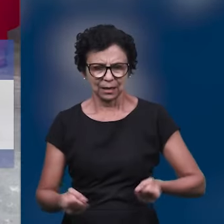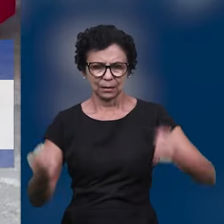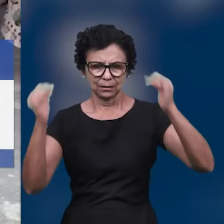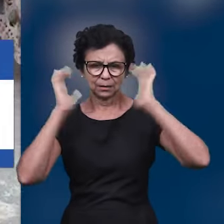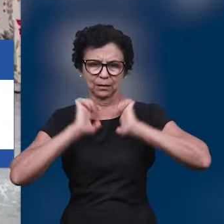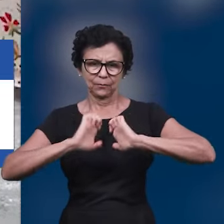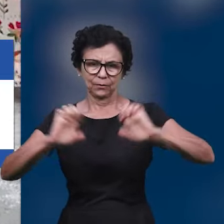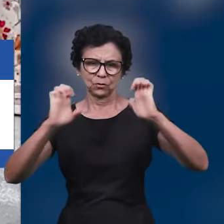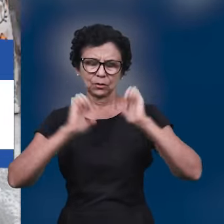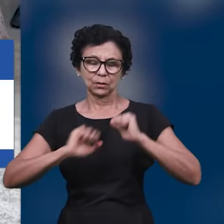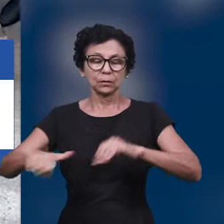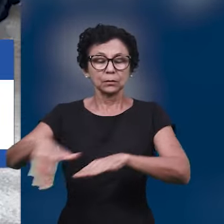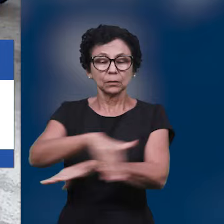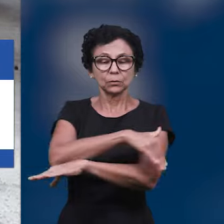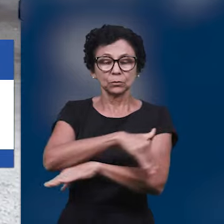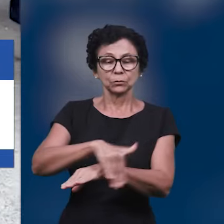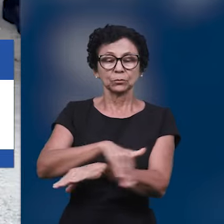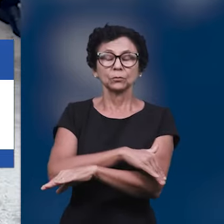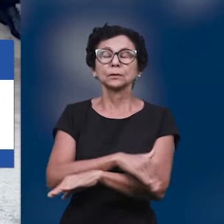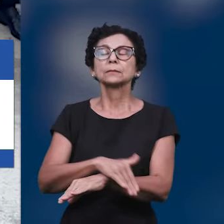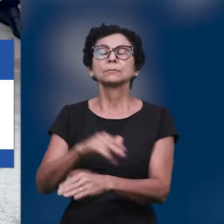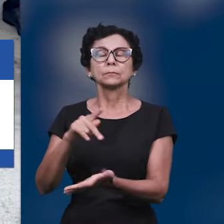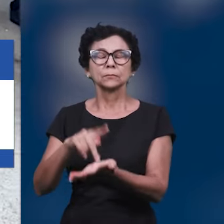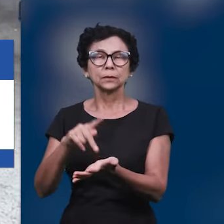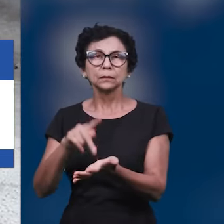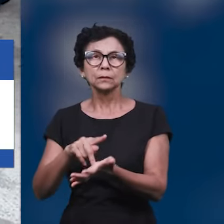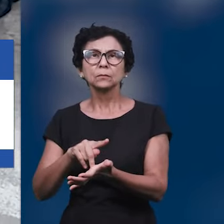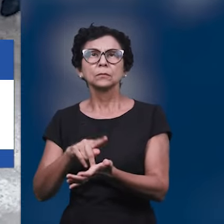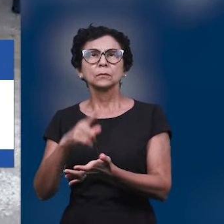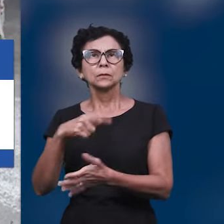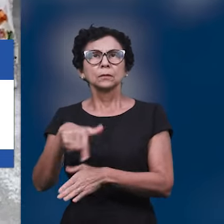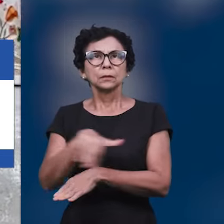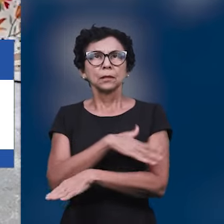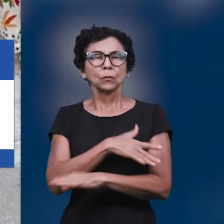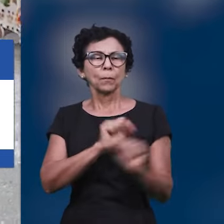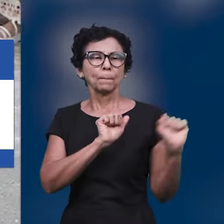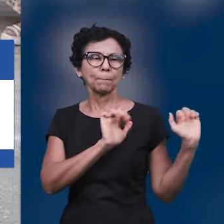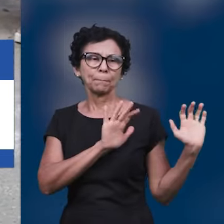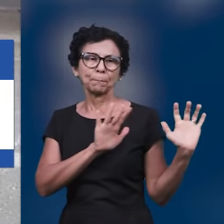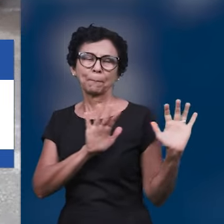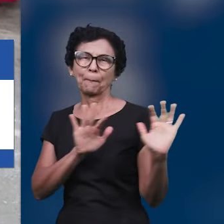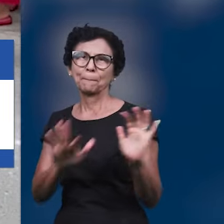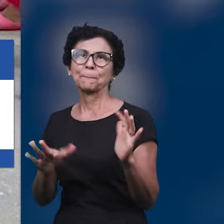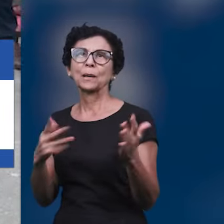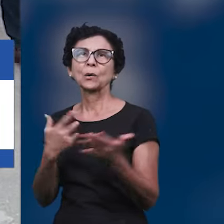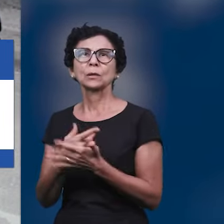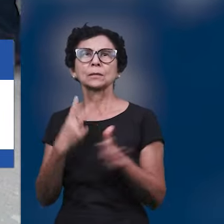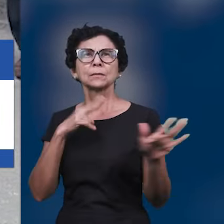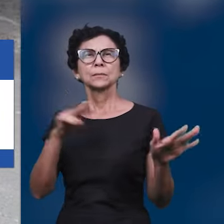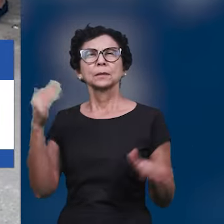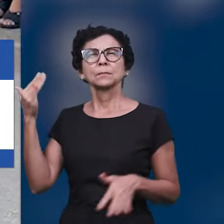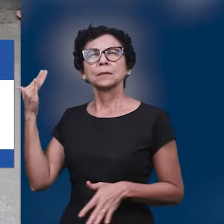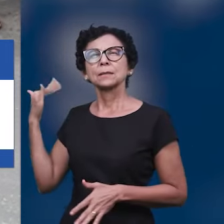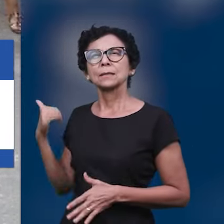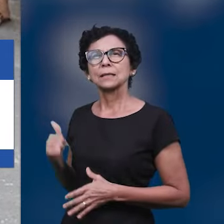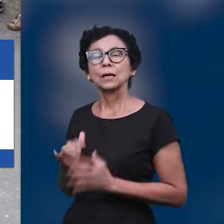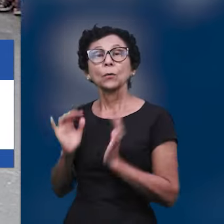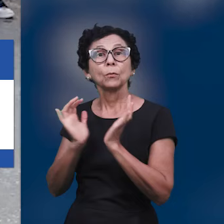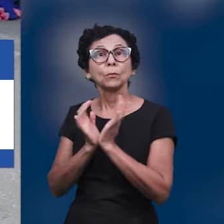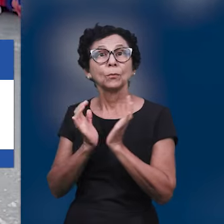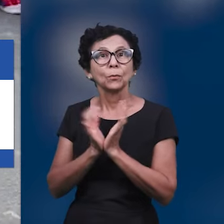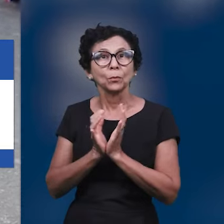evangelização nas ruas. Isso mesmo, evangelização nas ruas. E aconteceu na última semana, uma caravana